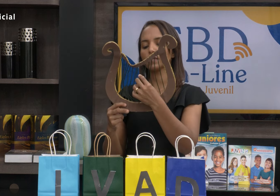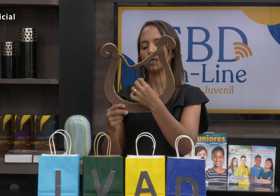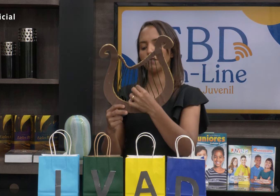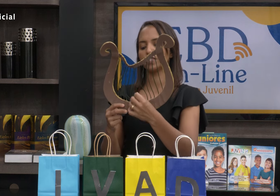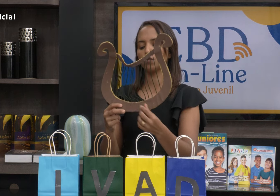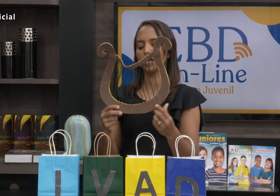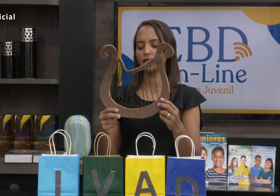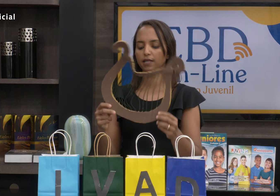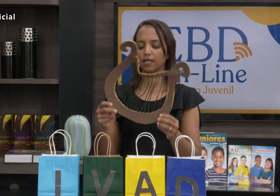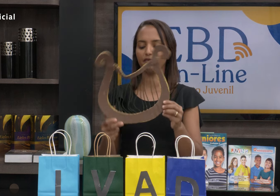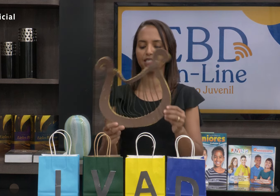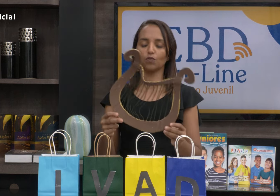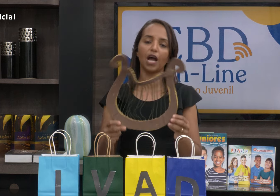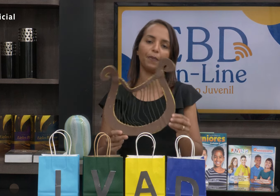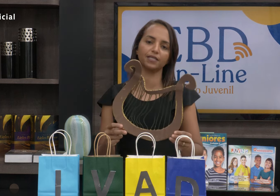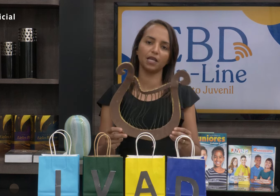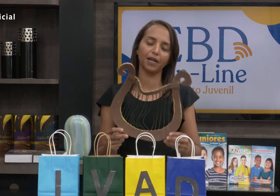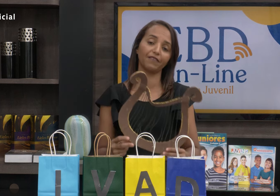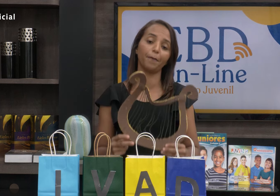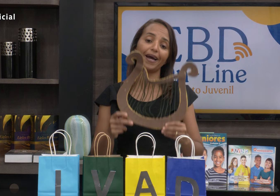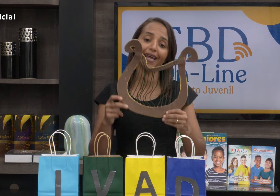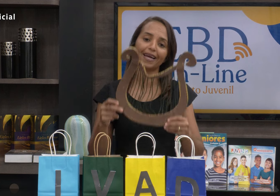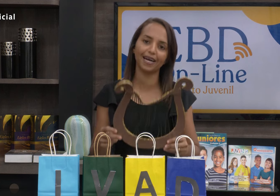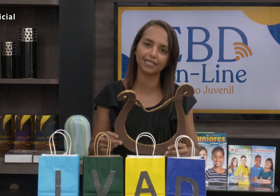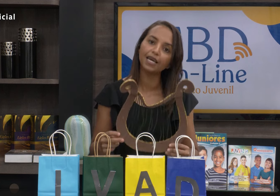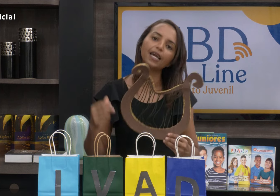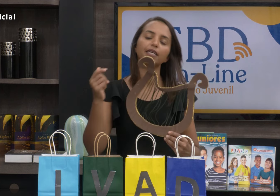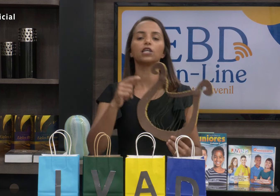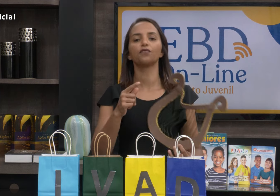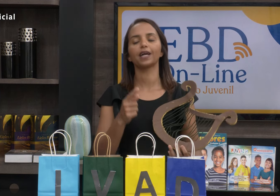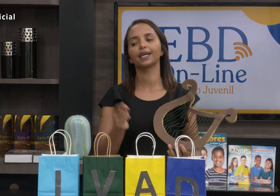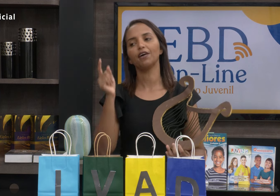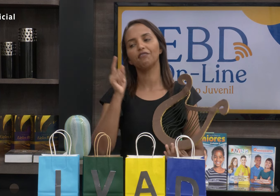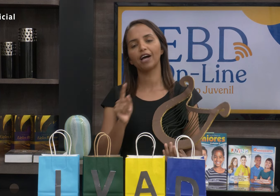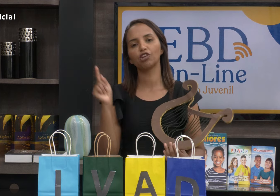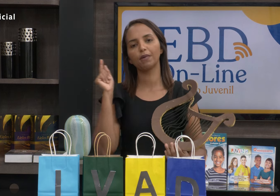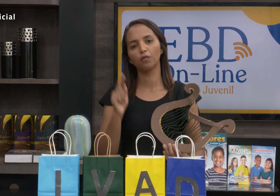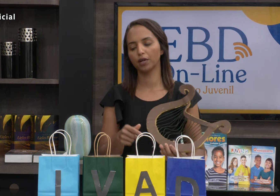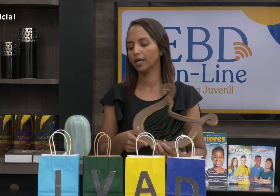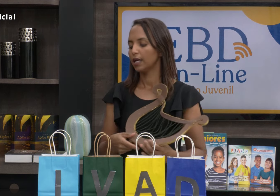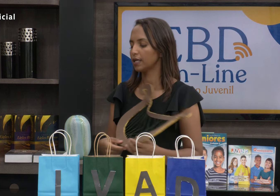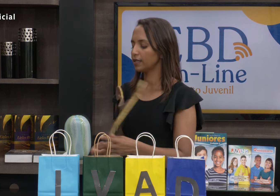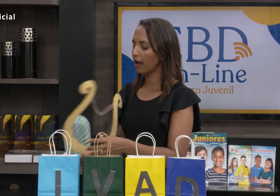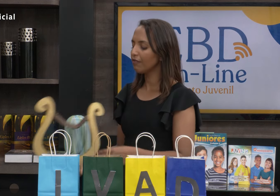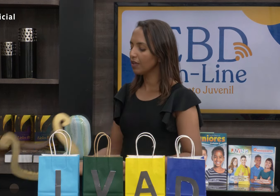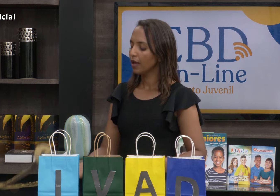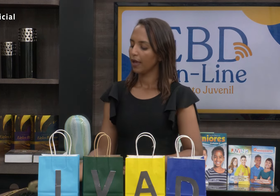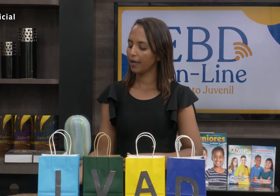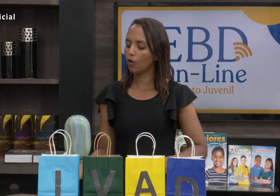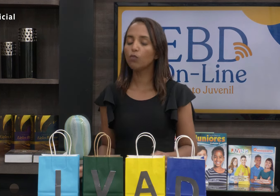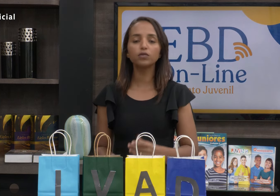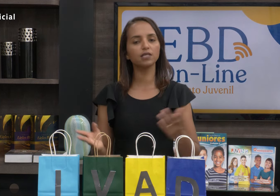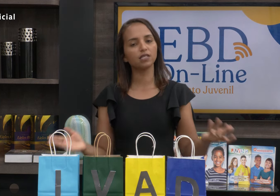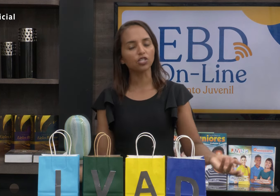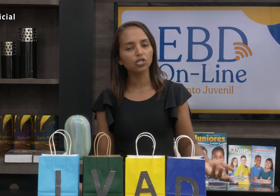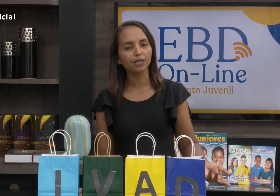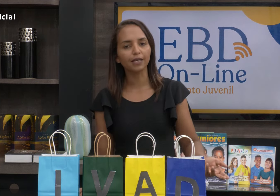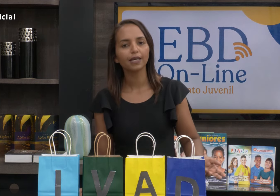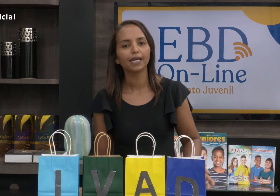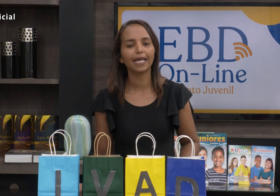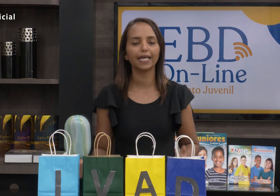fazer com que a criança, ela faça uma harpazinha para levar para casa e aquilo fica gravado na memória que Davi era um